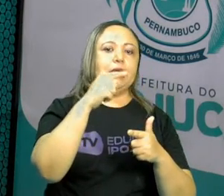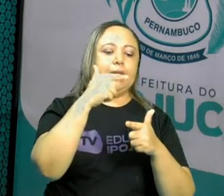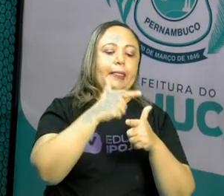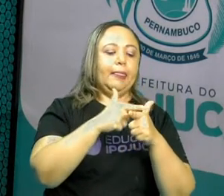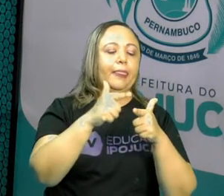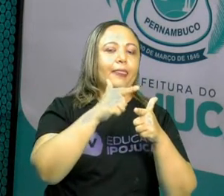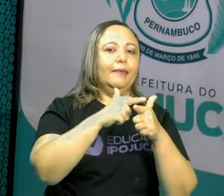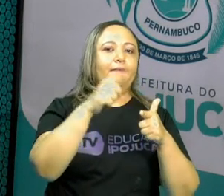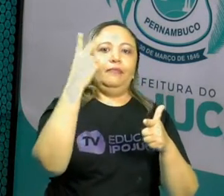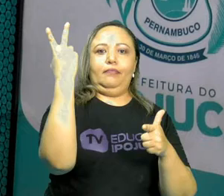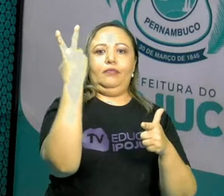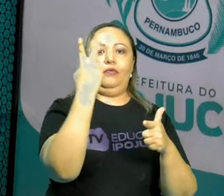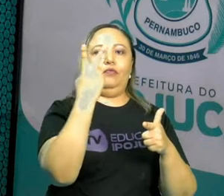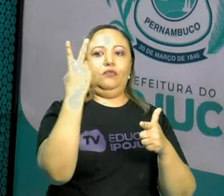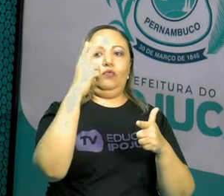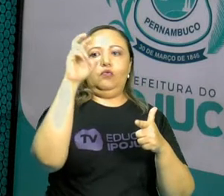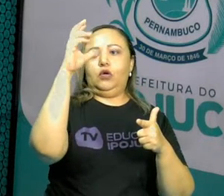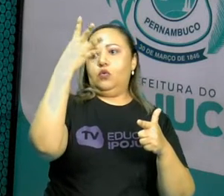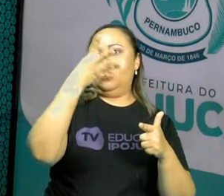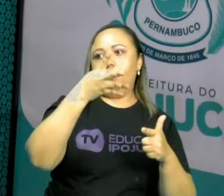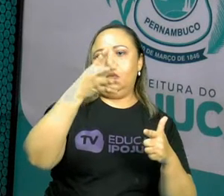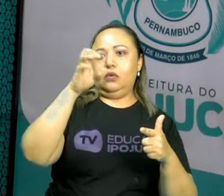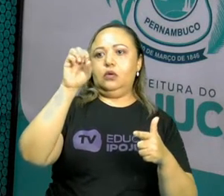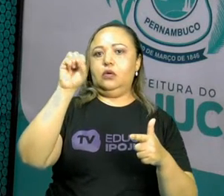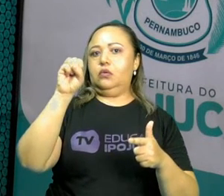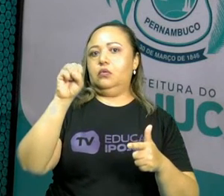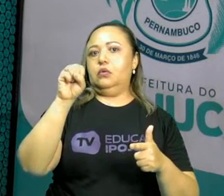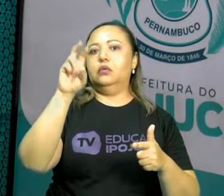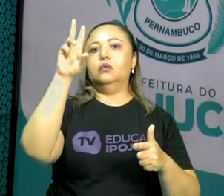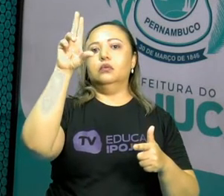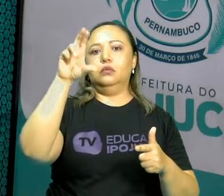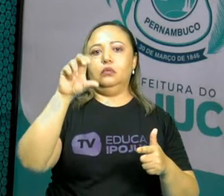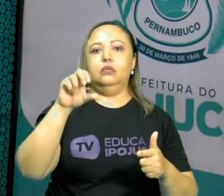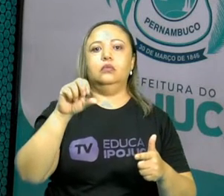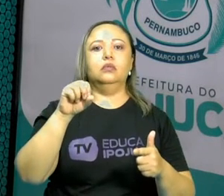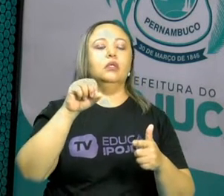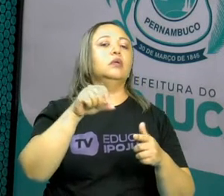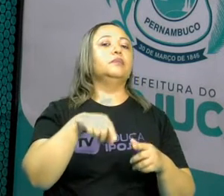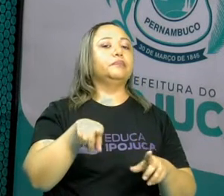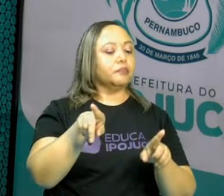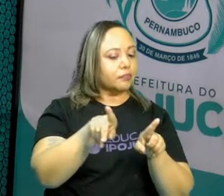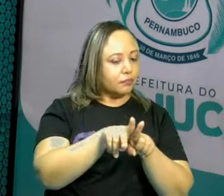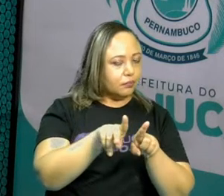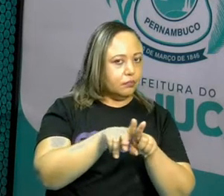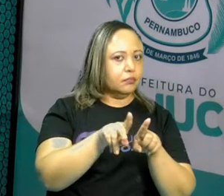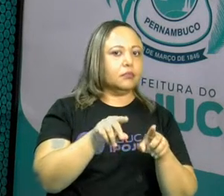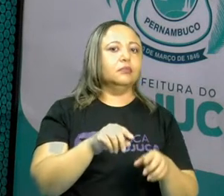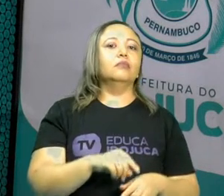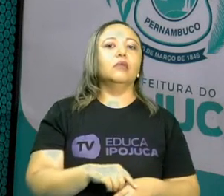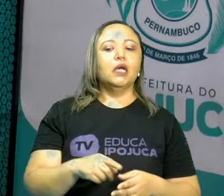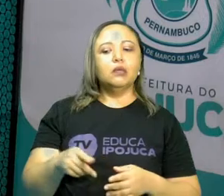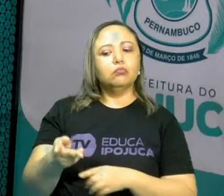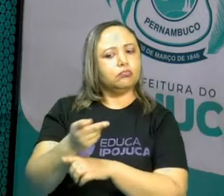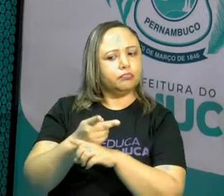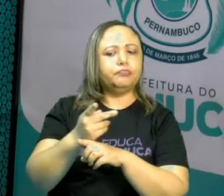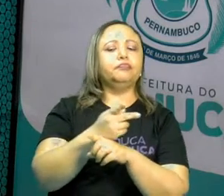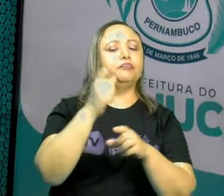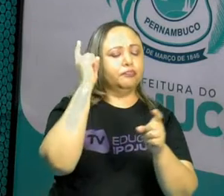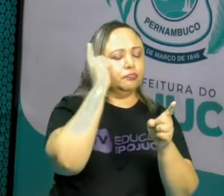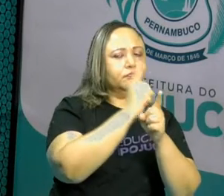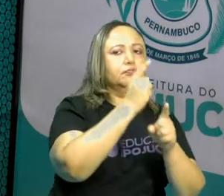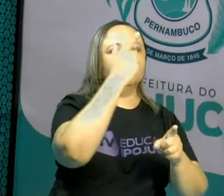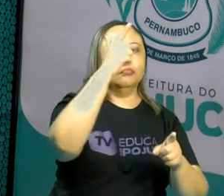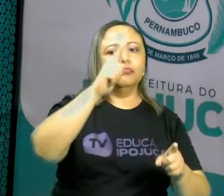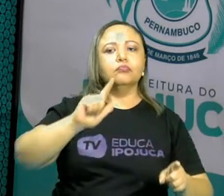mudarmos os números que estamos avaliando, nós vamos encontrar outros valores, tá certo? Então